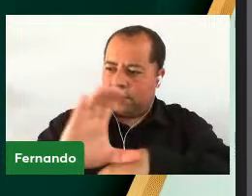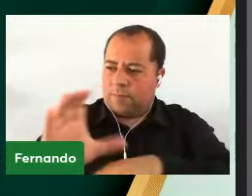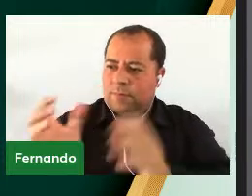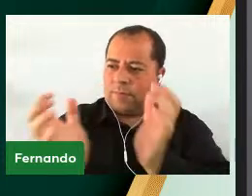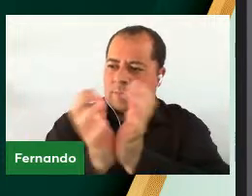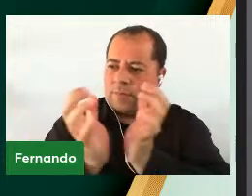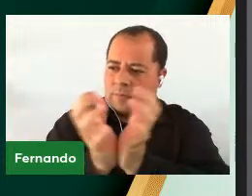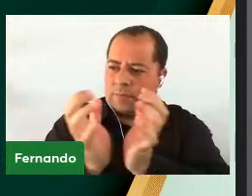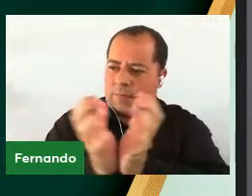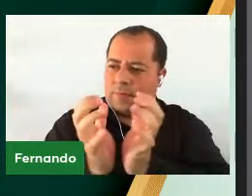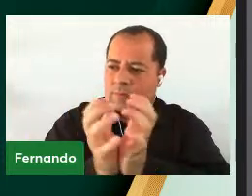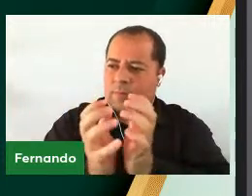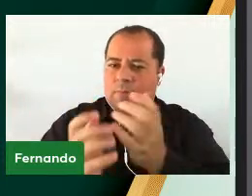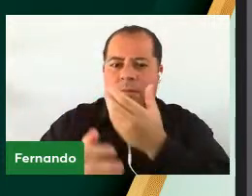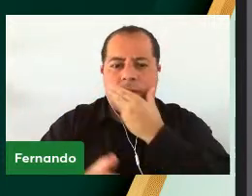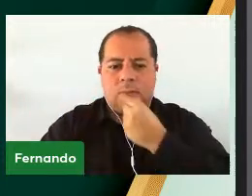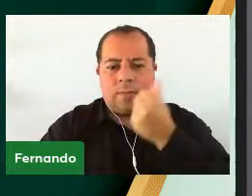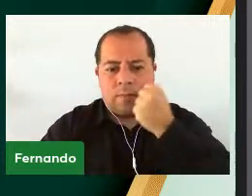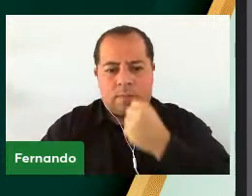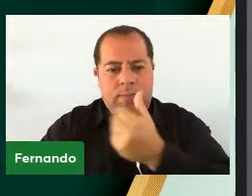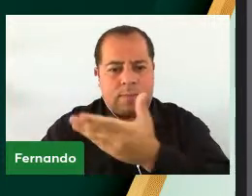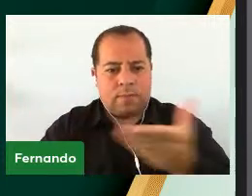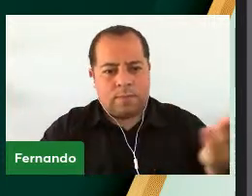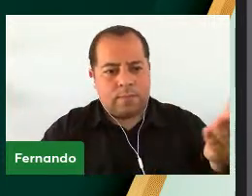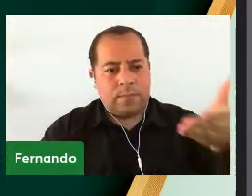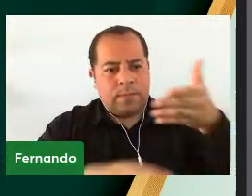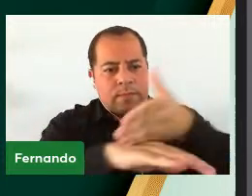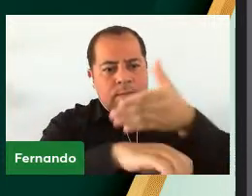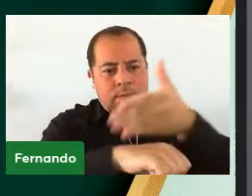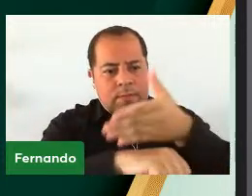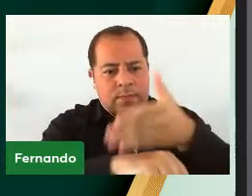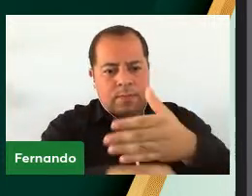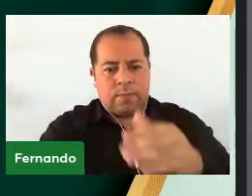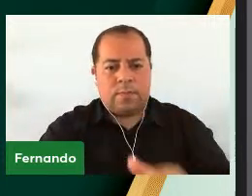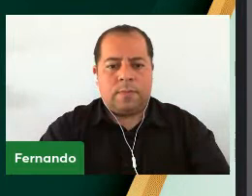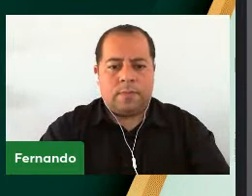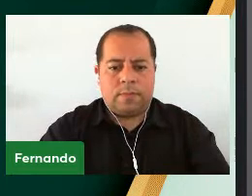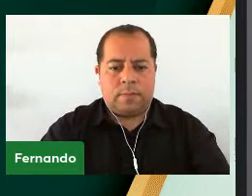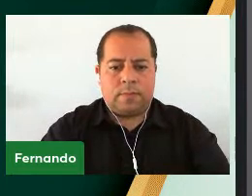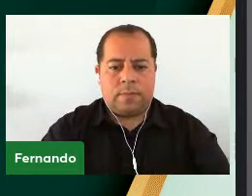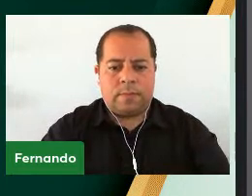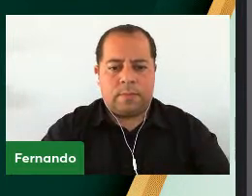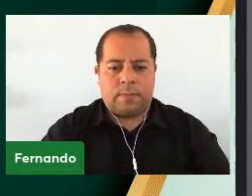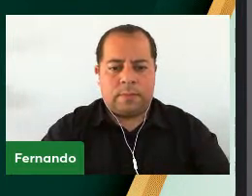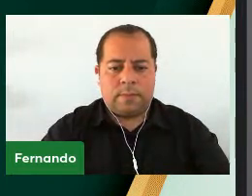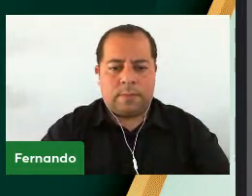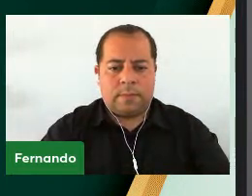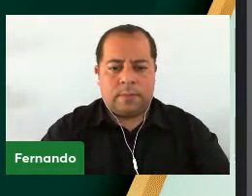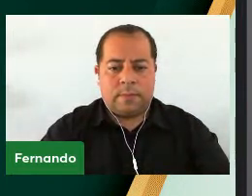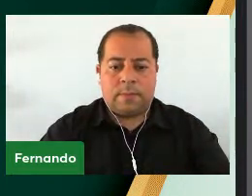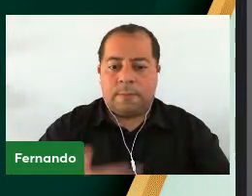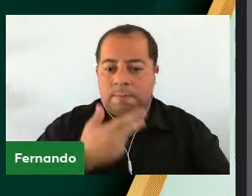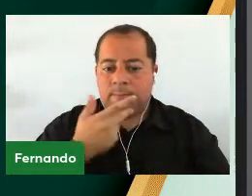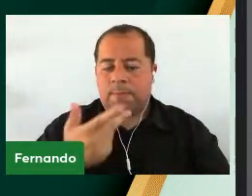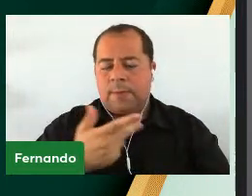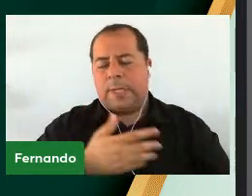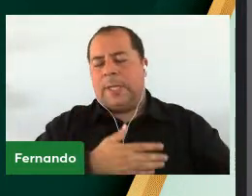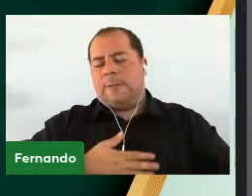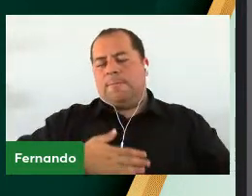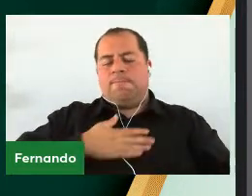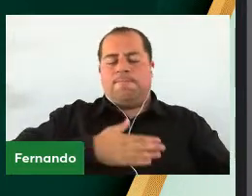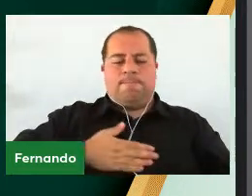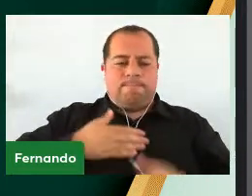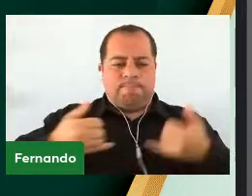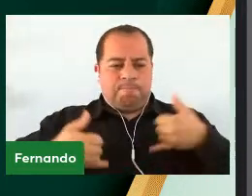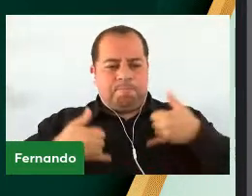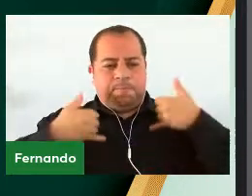Senhoras e senhores presentes nessa sessão Digo-lhes que é uma imensa honra estar aqui nesse